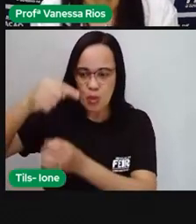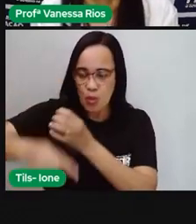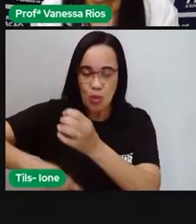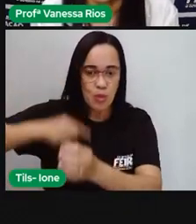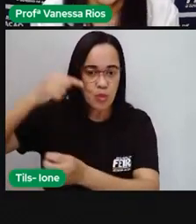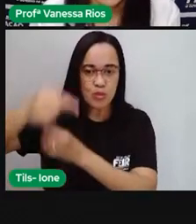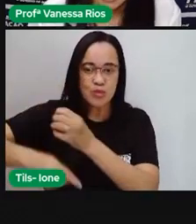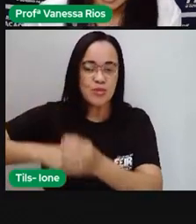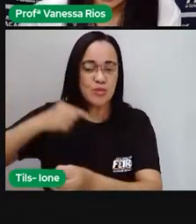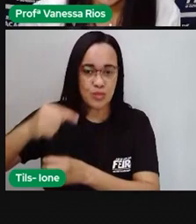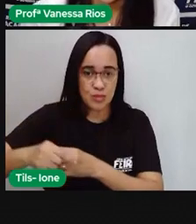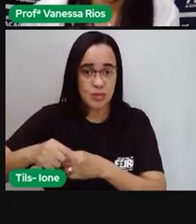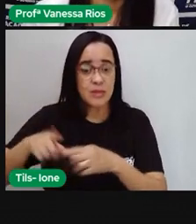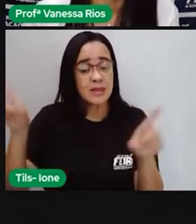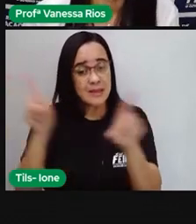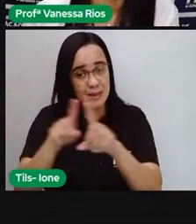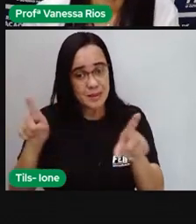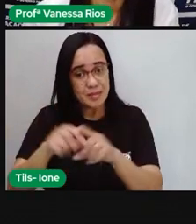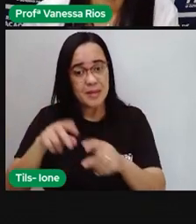e também no nosso país.